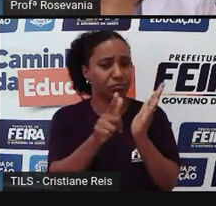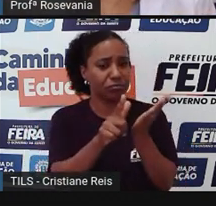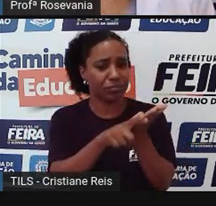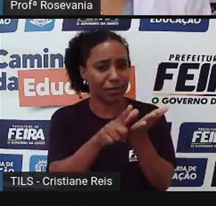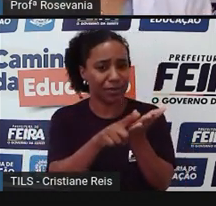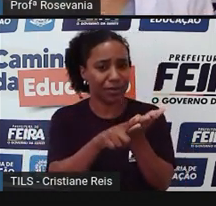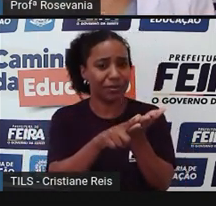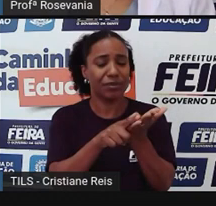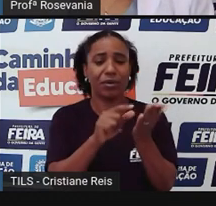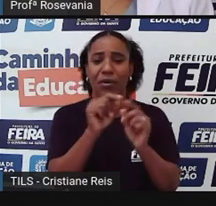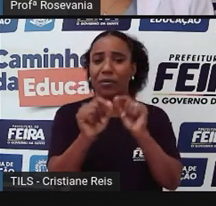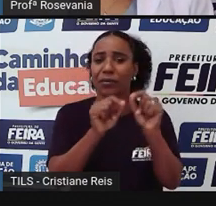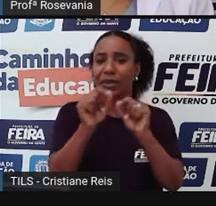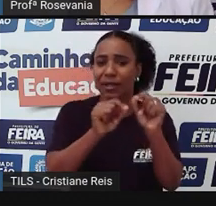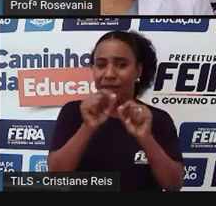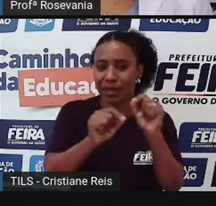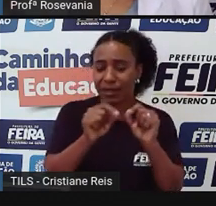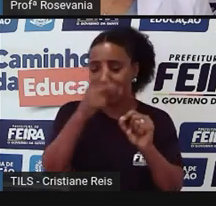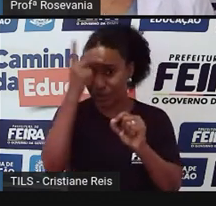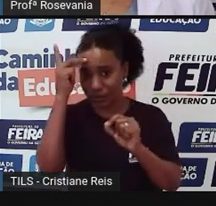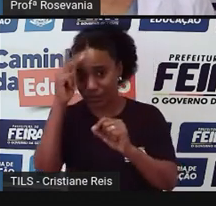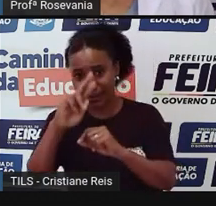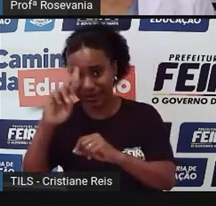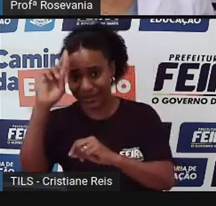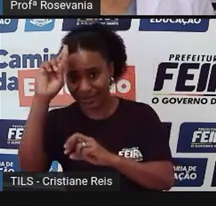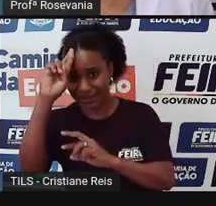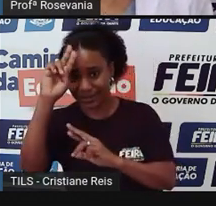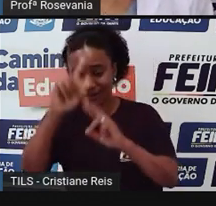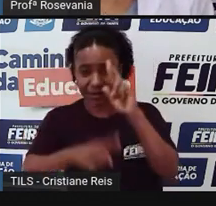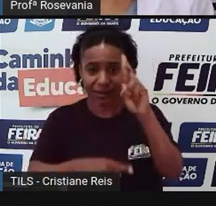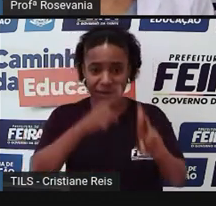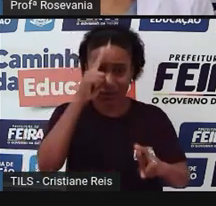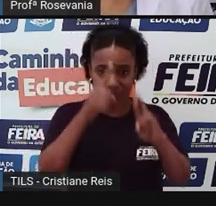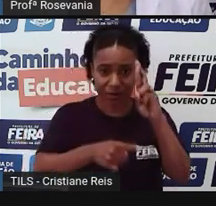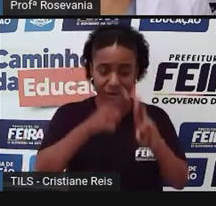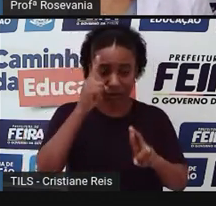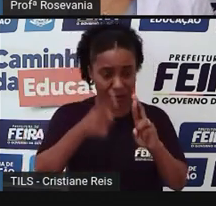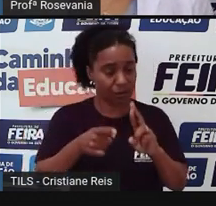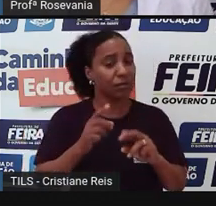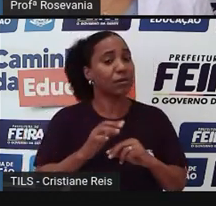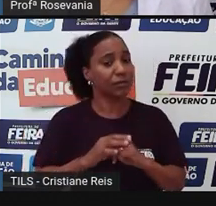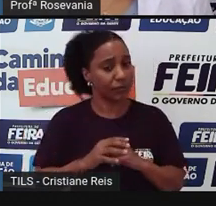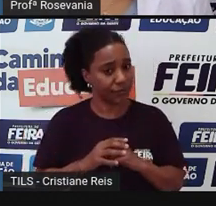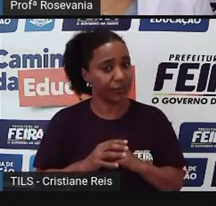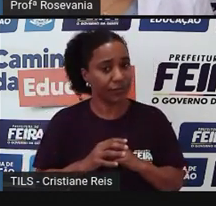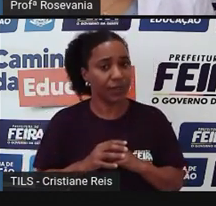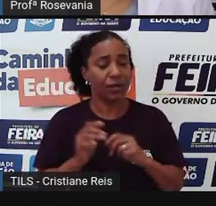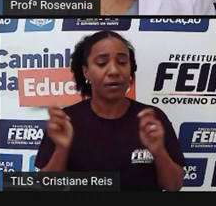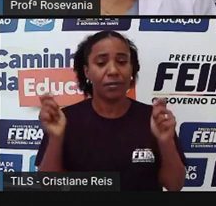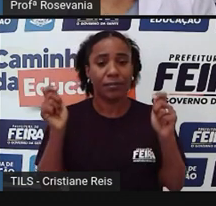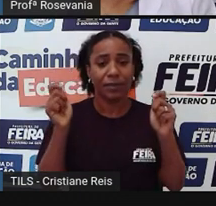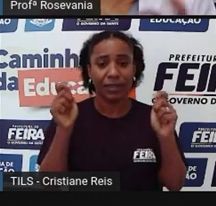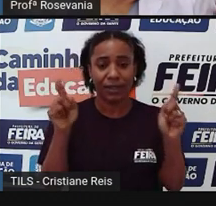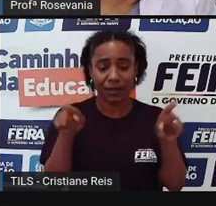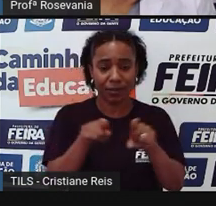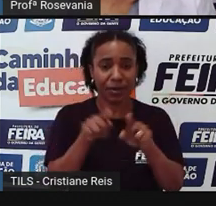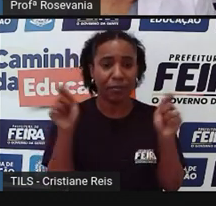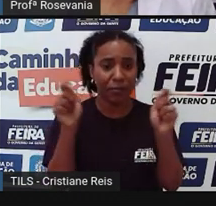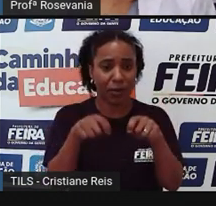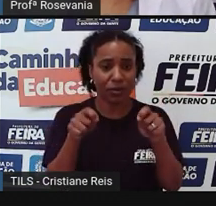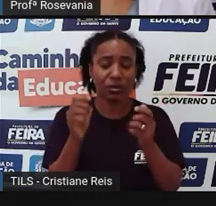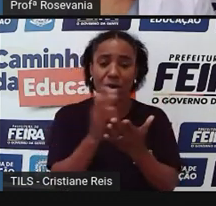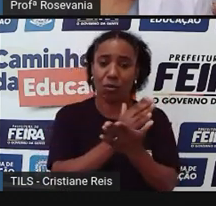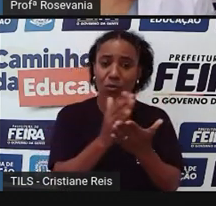quem é, né, as pessoas que mandam ali, mas elas podem também serem subjetivas, né. Até alguns